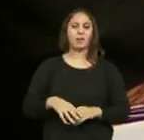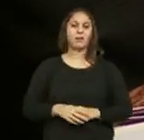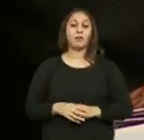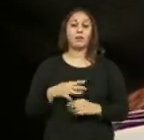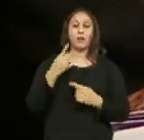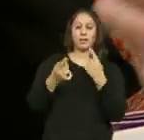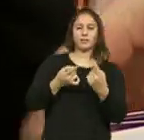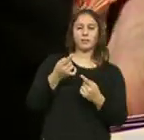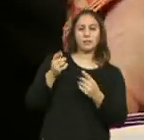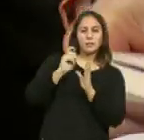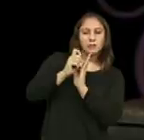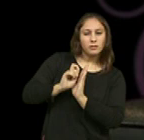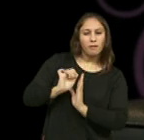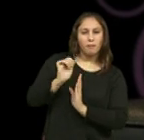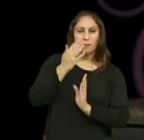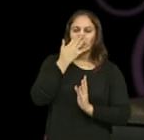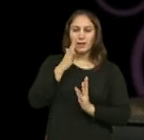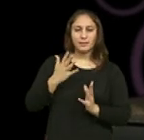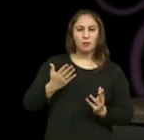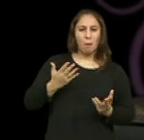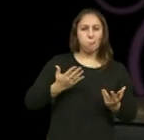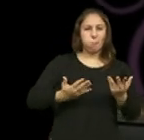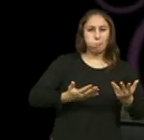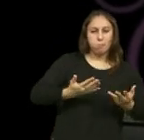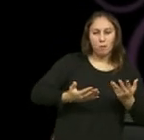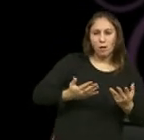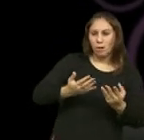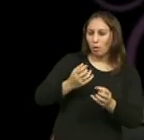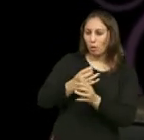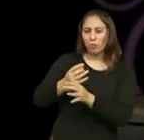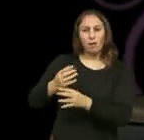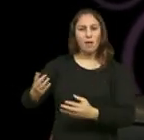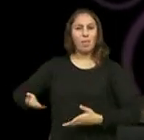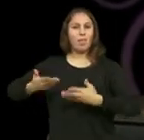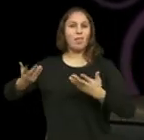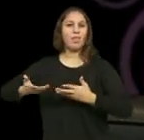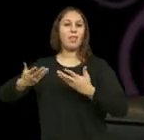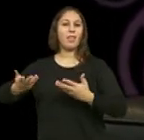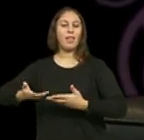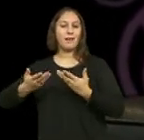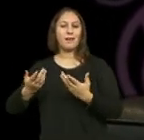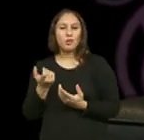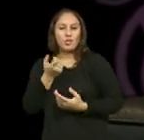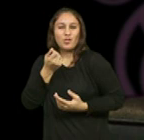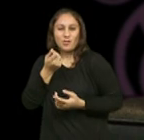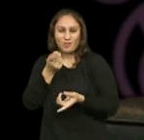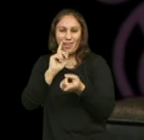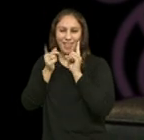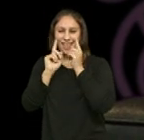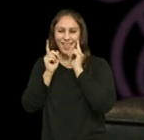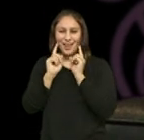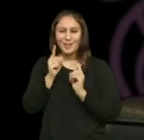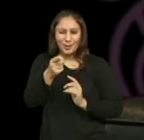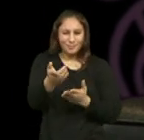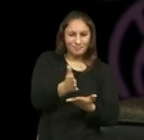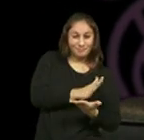muito séria, outras não quer dizer que seja menos séria, mas aparentemente é mais leve e ao mesmo tempo também irónica.